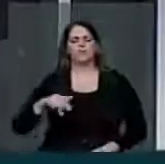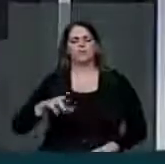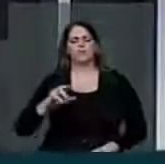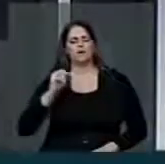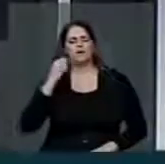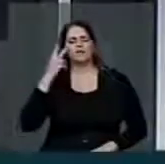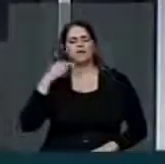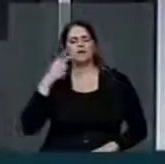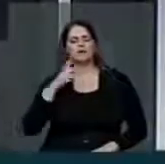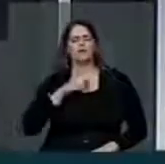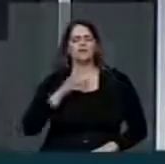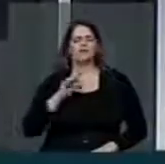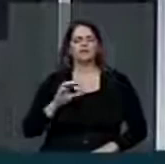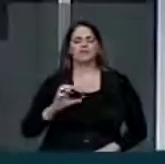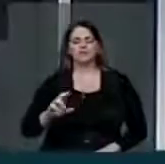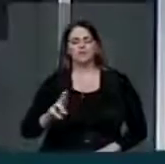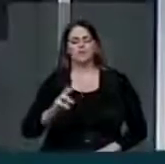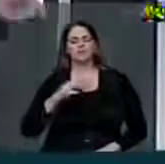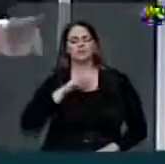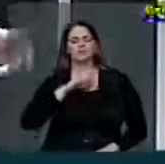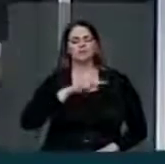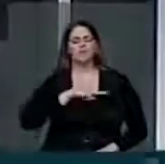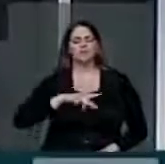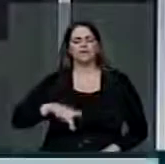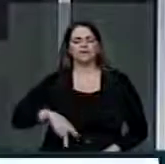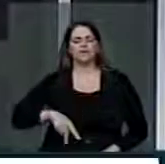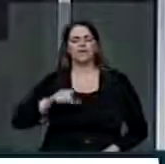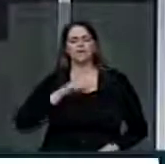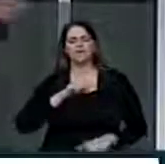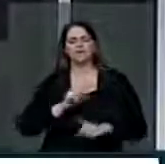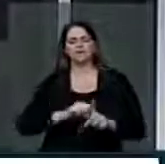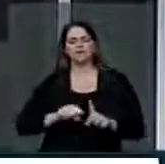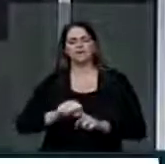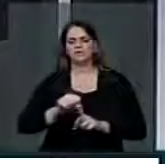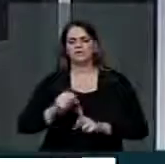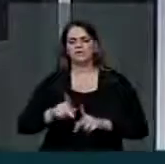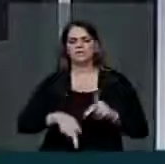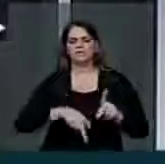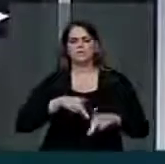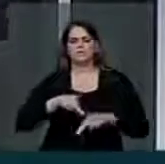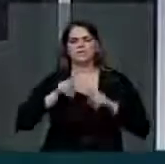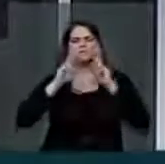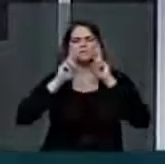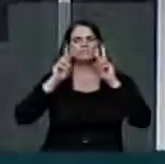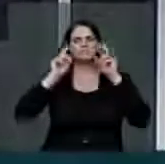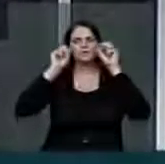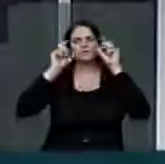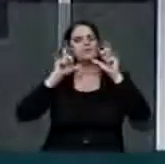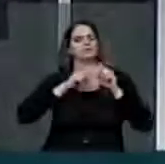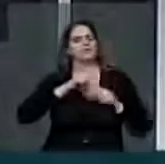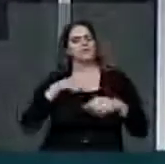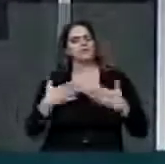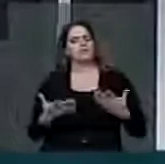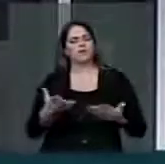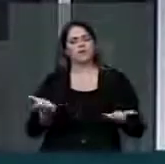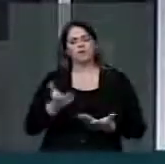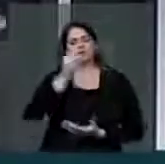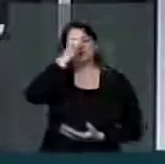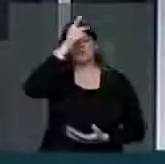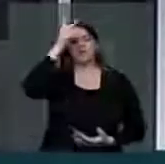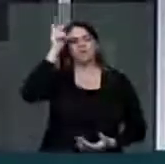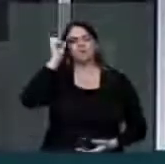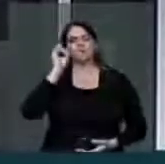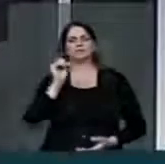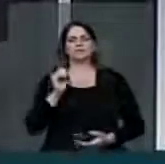tem o Tribunal de Contas, tem o Ministério Público, tem a sociedade, tem a população para atender. Hoje, o prefeito, que não andar na